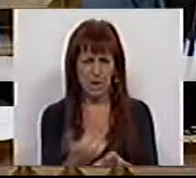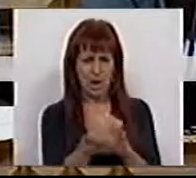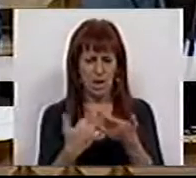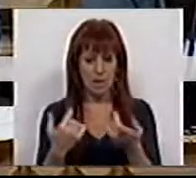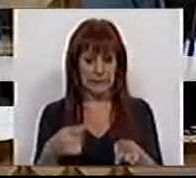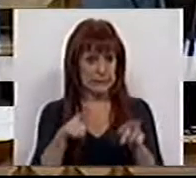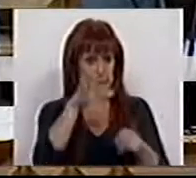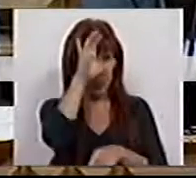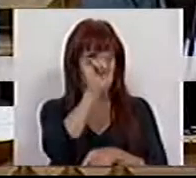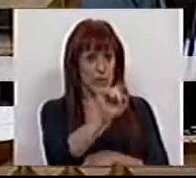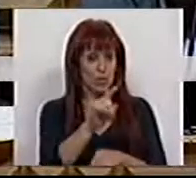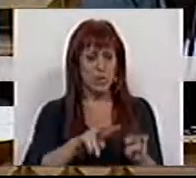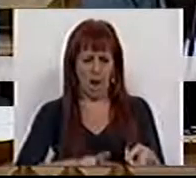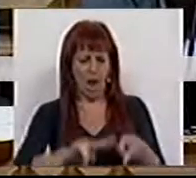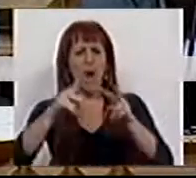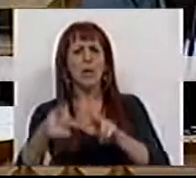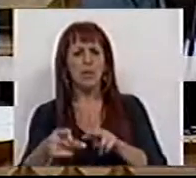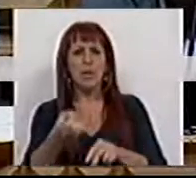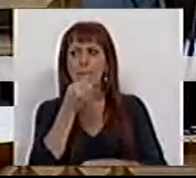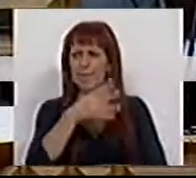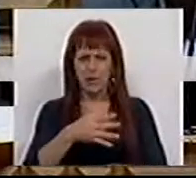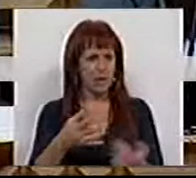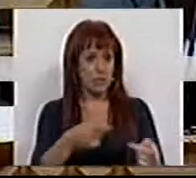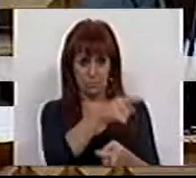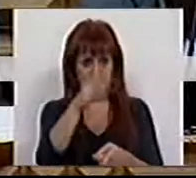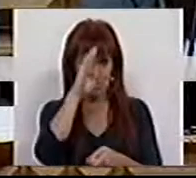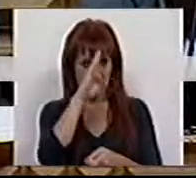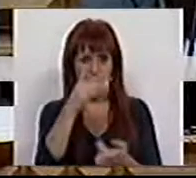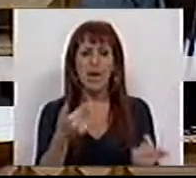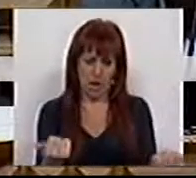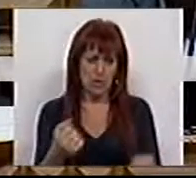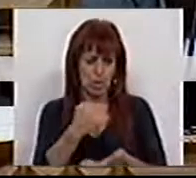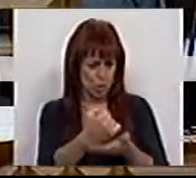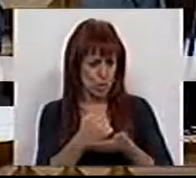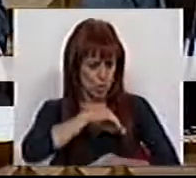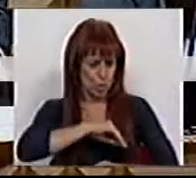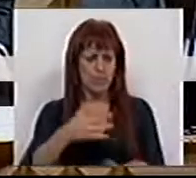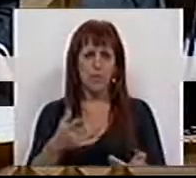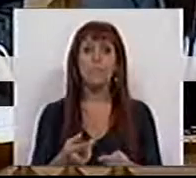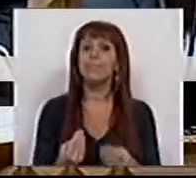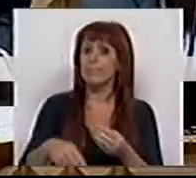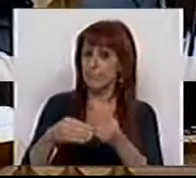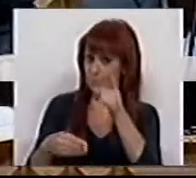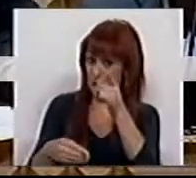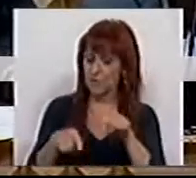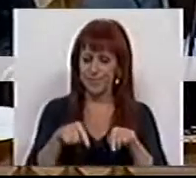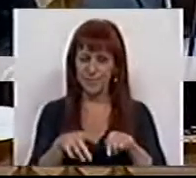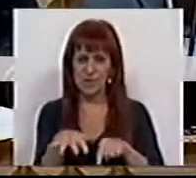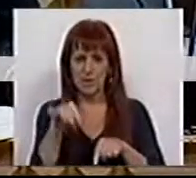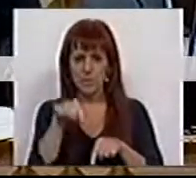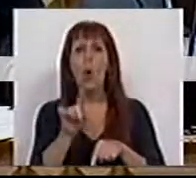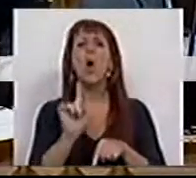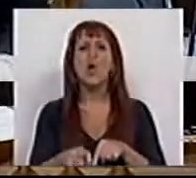que este Governo alterou, perderam, como bem sabem, estes subsídios. Acresce a esta